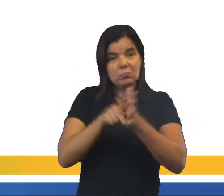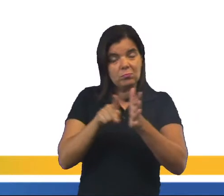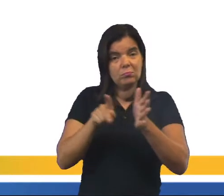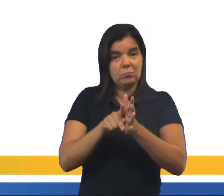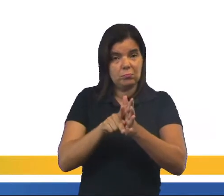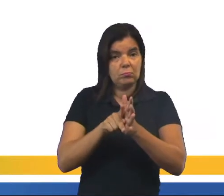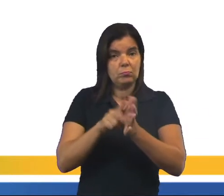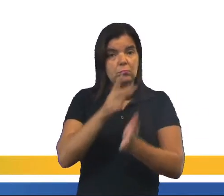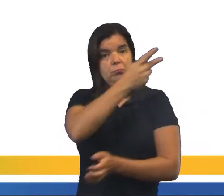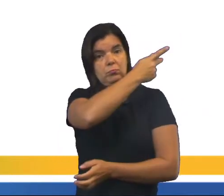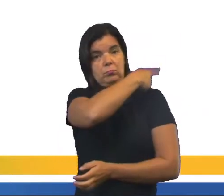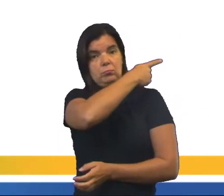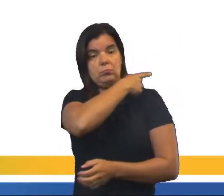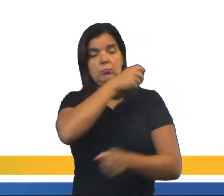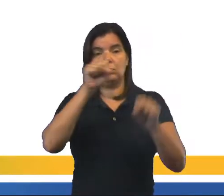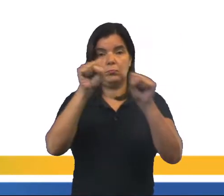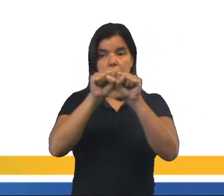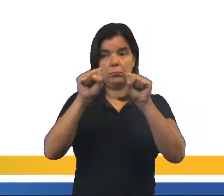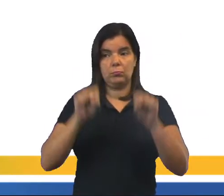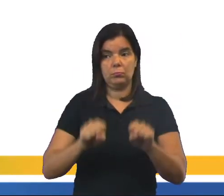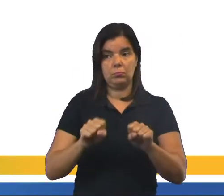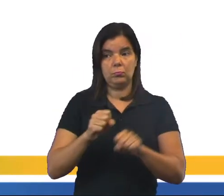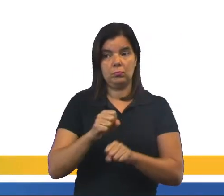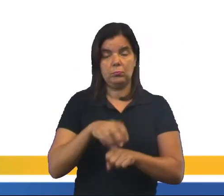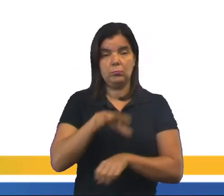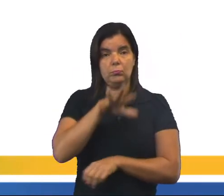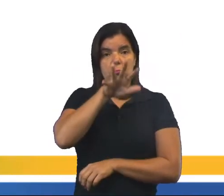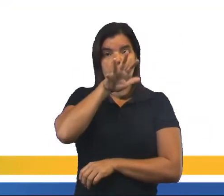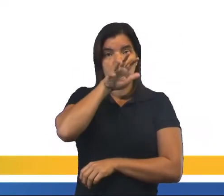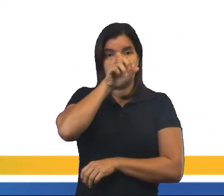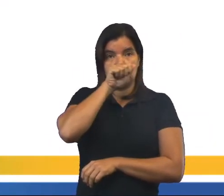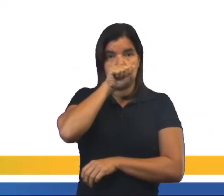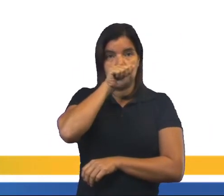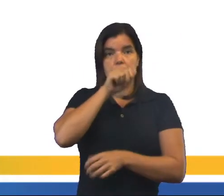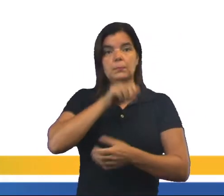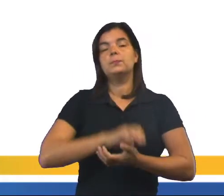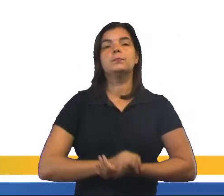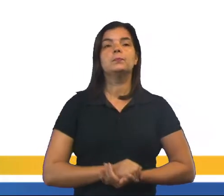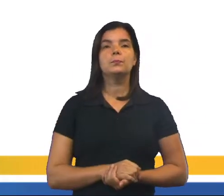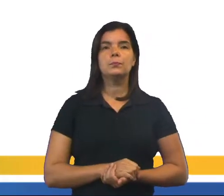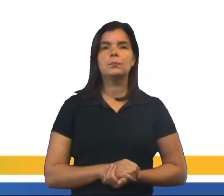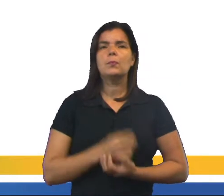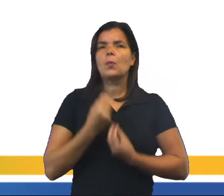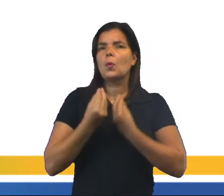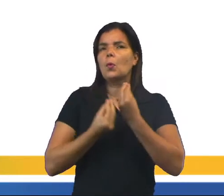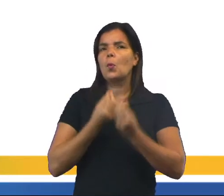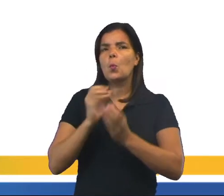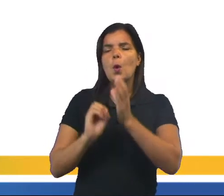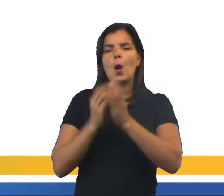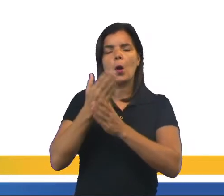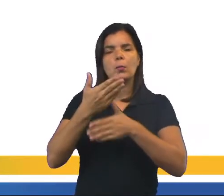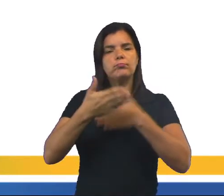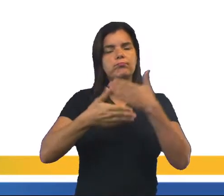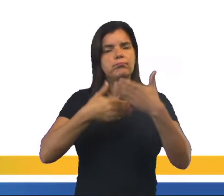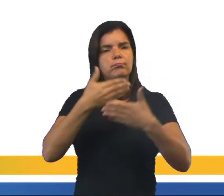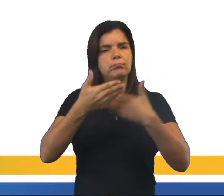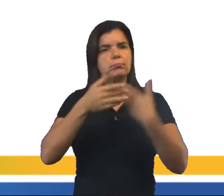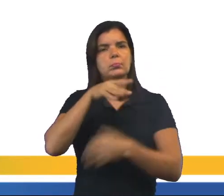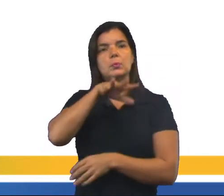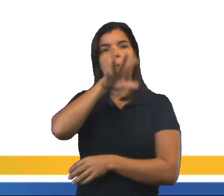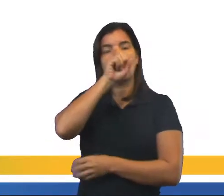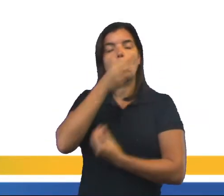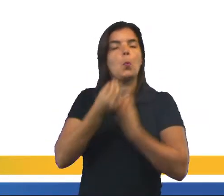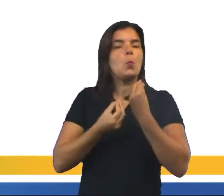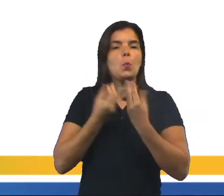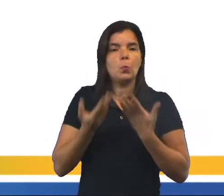parte do sistema respiratório. Como ocorre o processo da respiração.